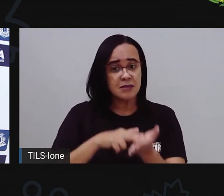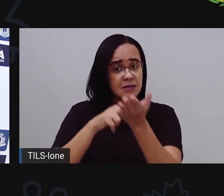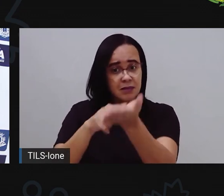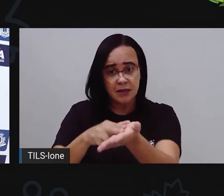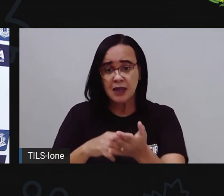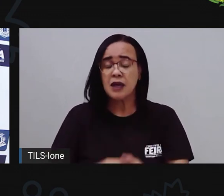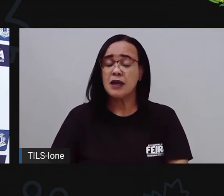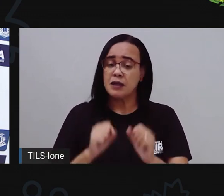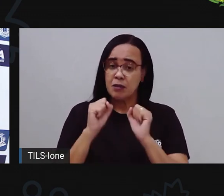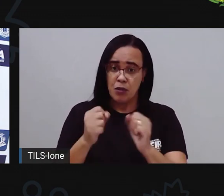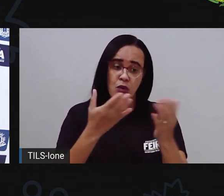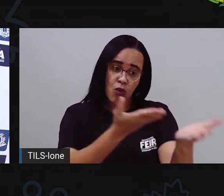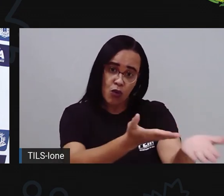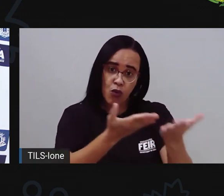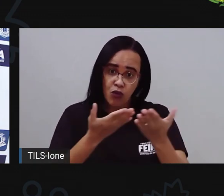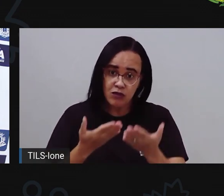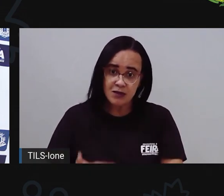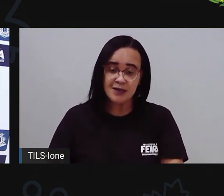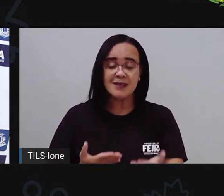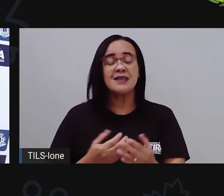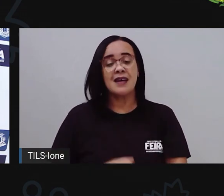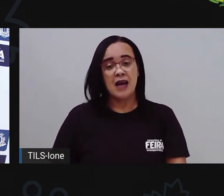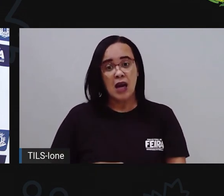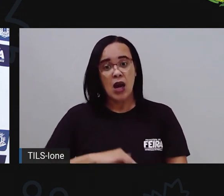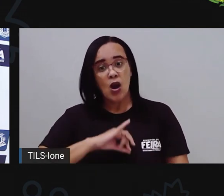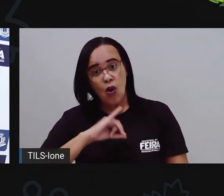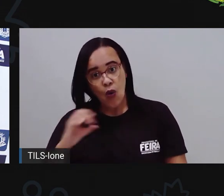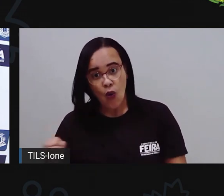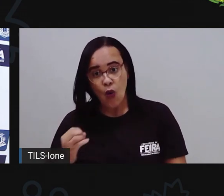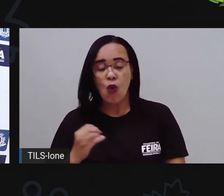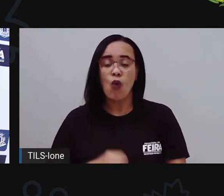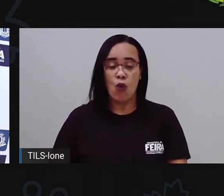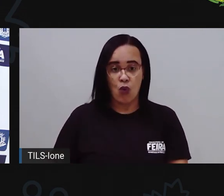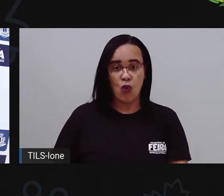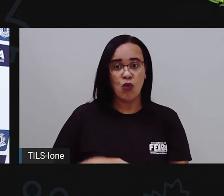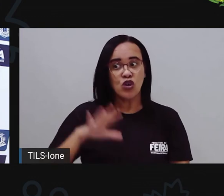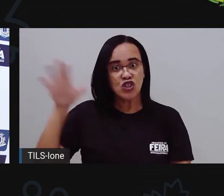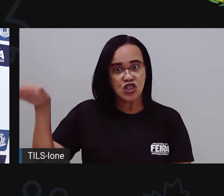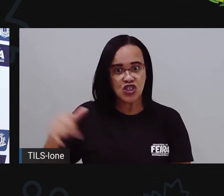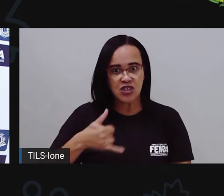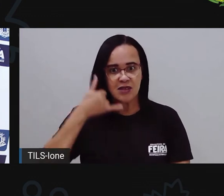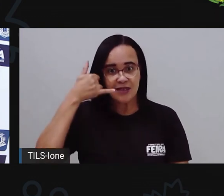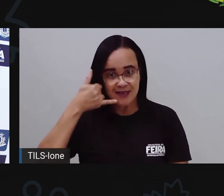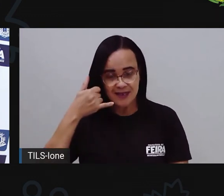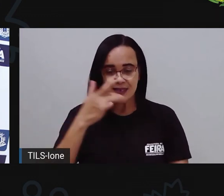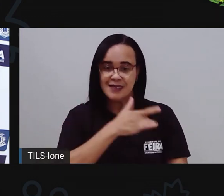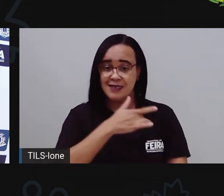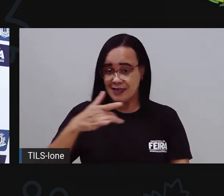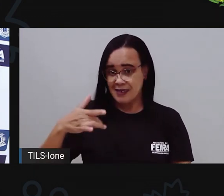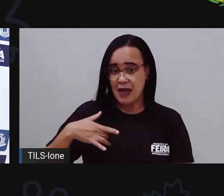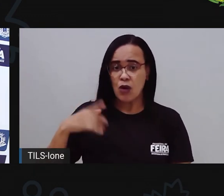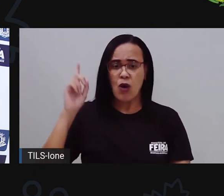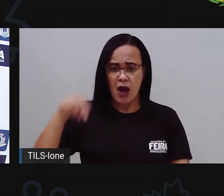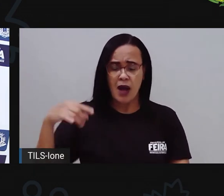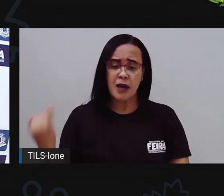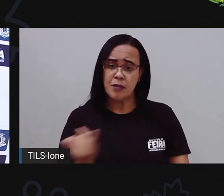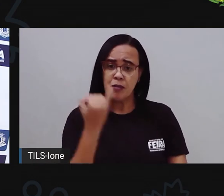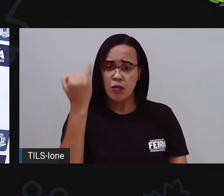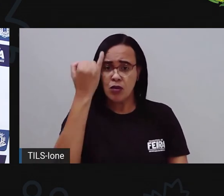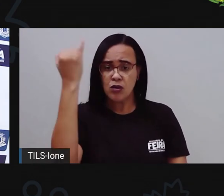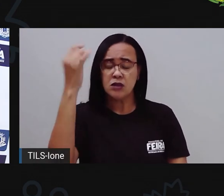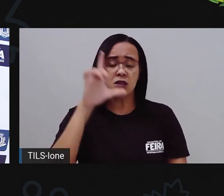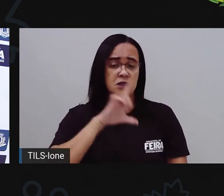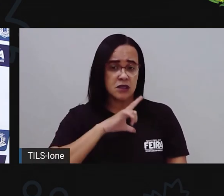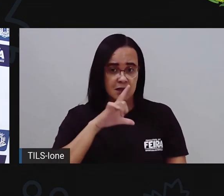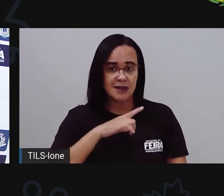precisarem, né? Chamar algum serviço aí de... Até a SAMU, Serviço de Emergência, a precisa saber o nosso endereço. Então, é um conhecimento